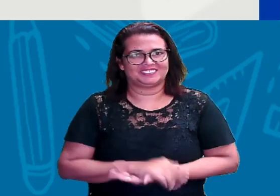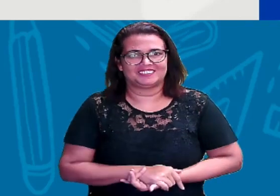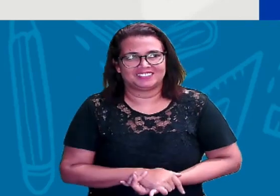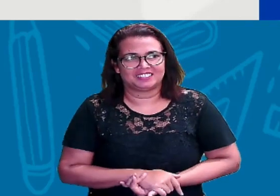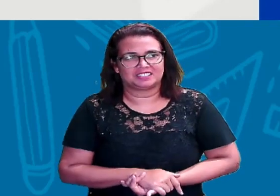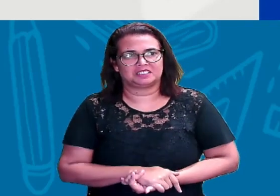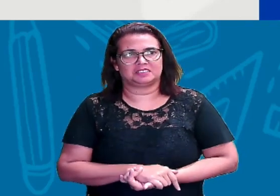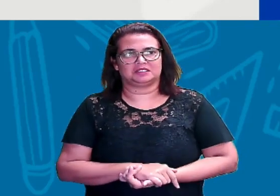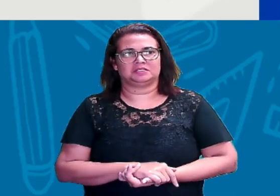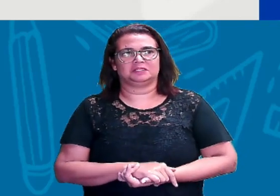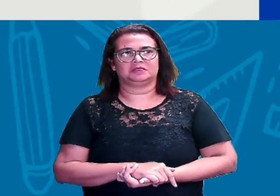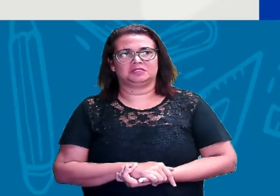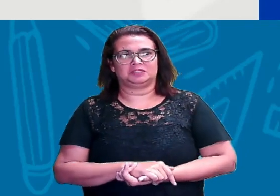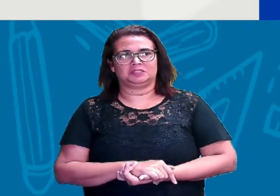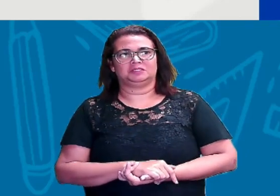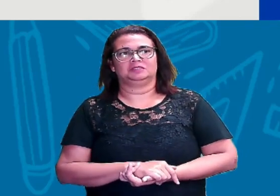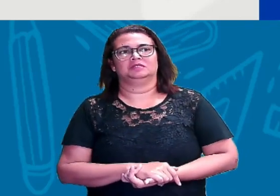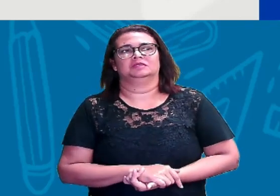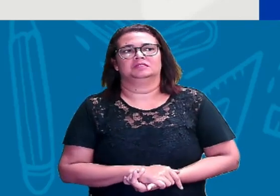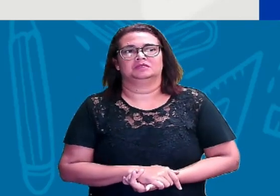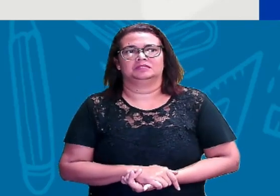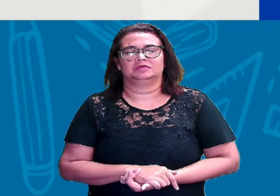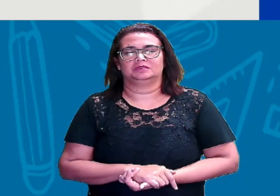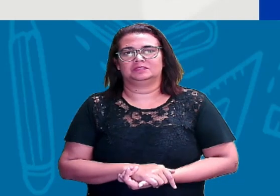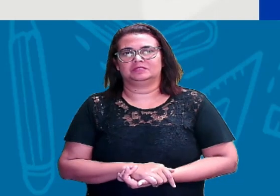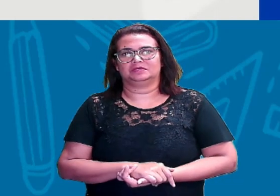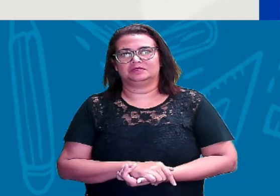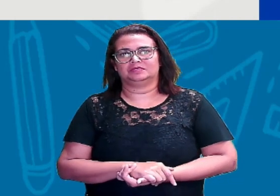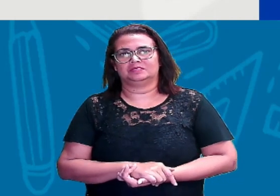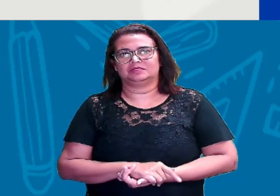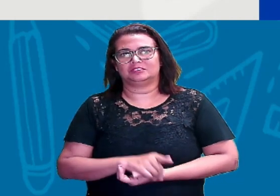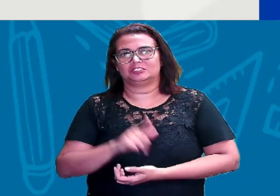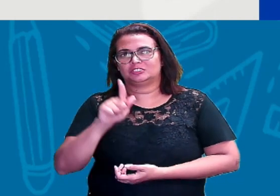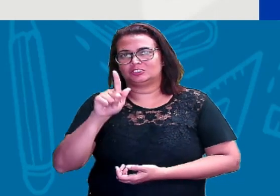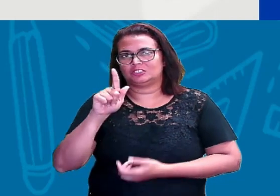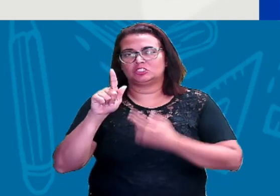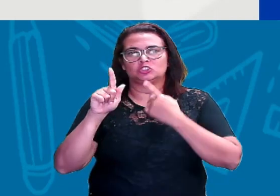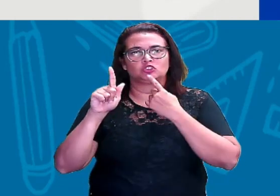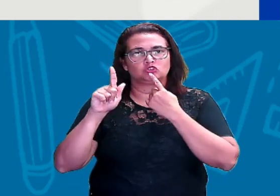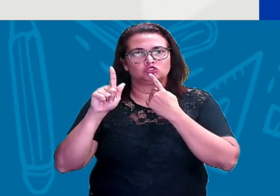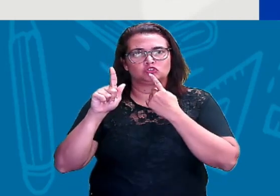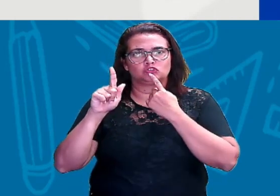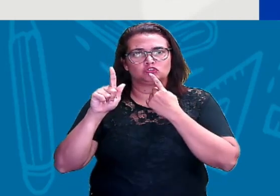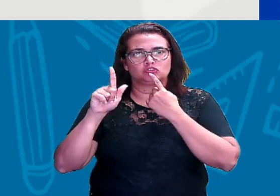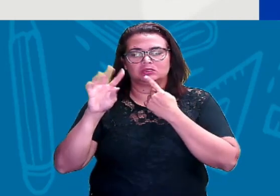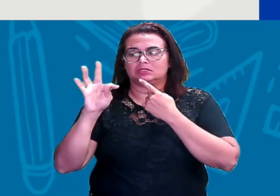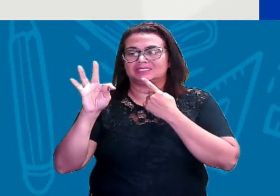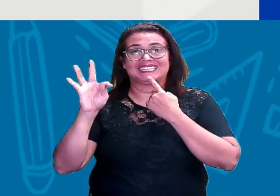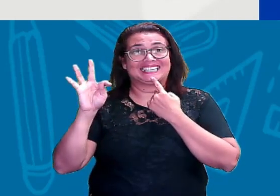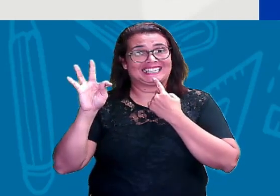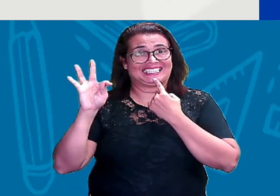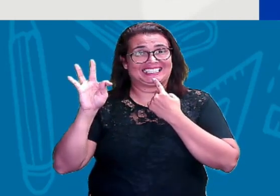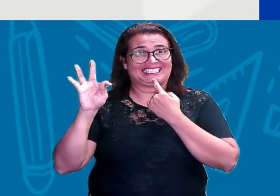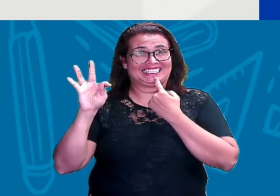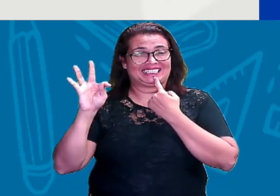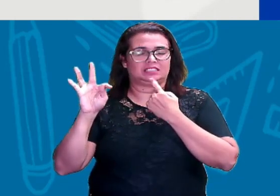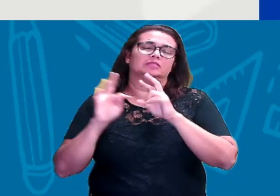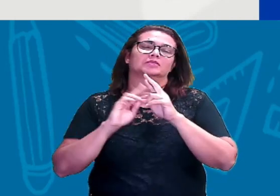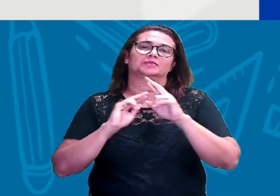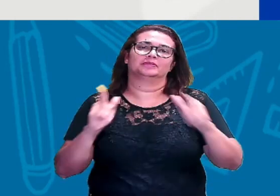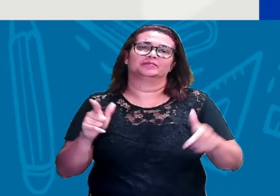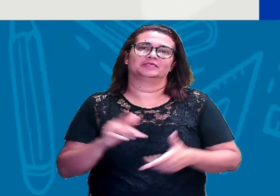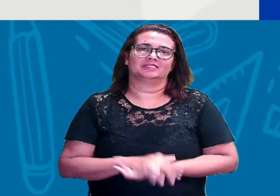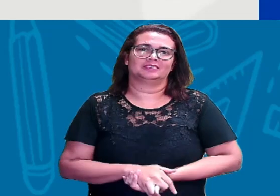coloco aquele sotaque carioca. DI, TI. Faz aquele biquinho. DI, certo? Agora, gente,